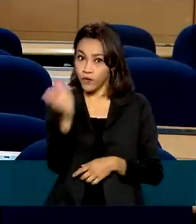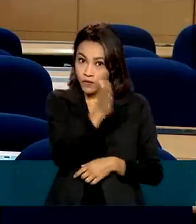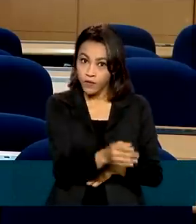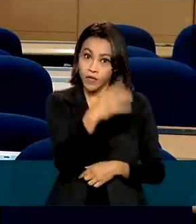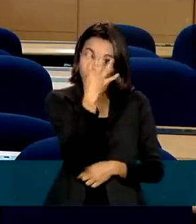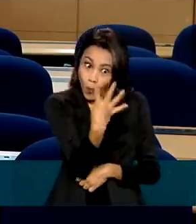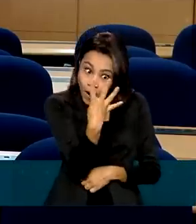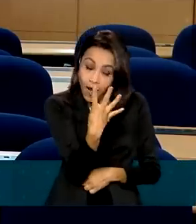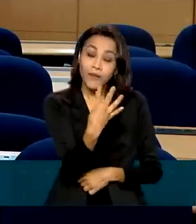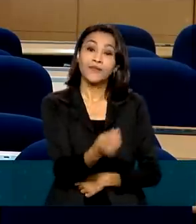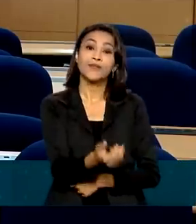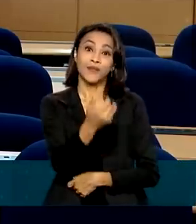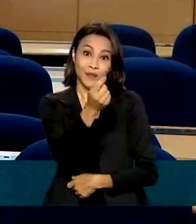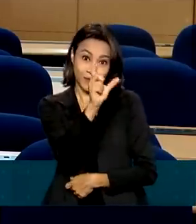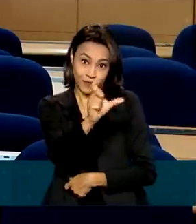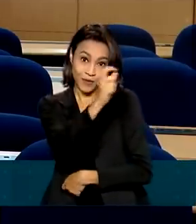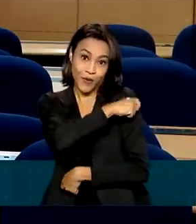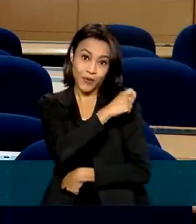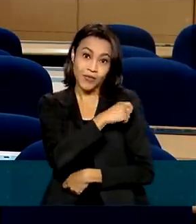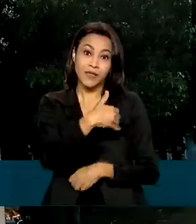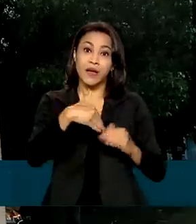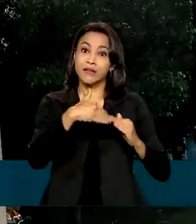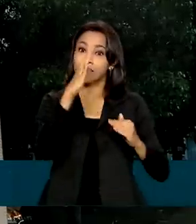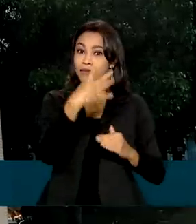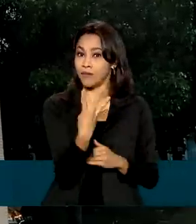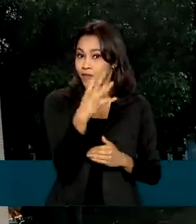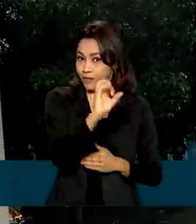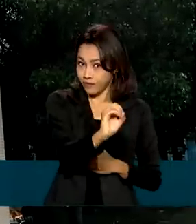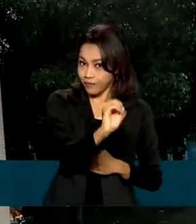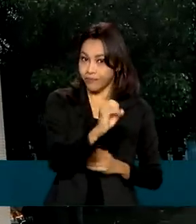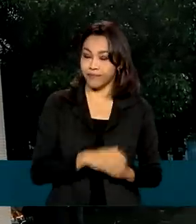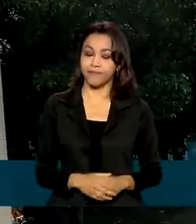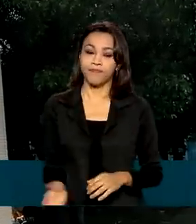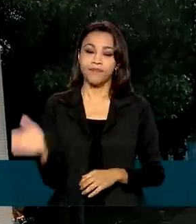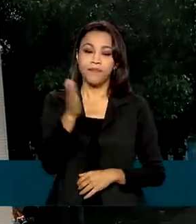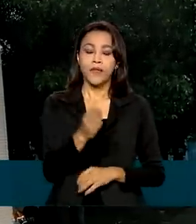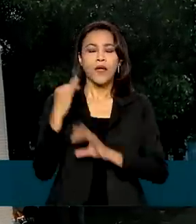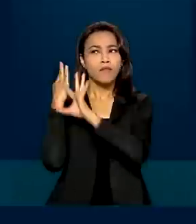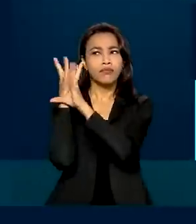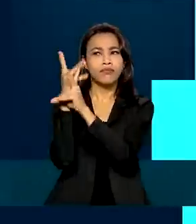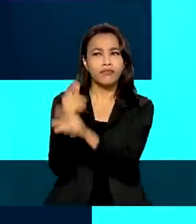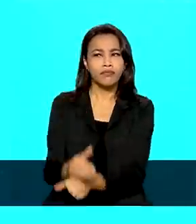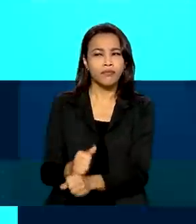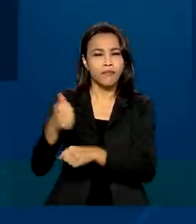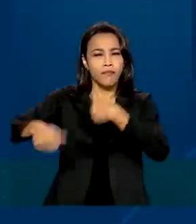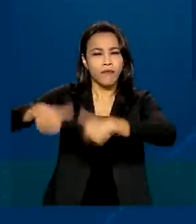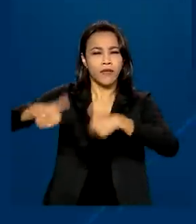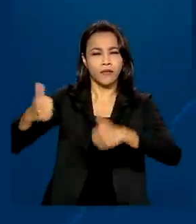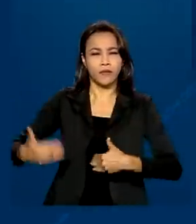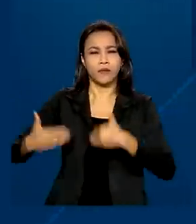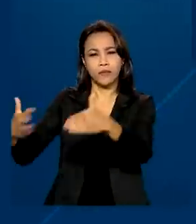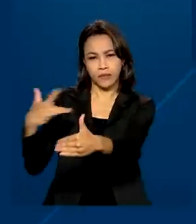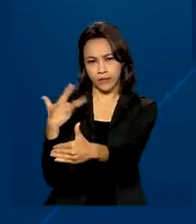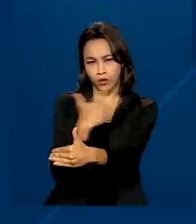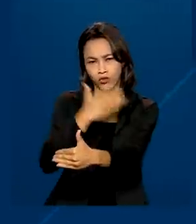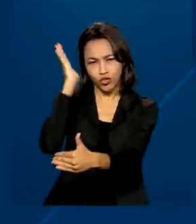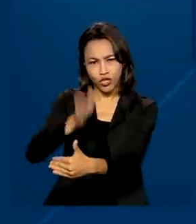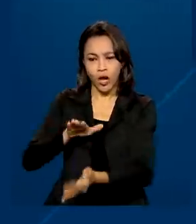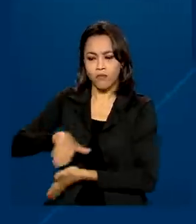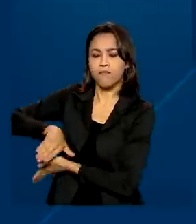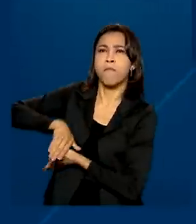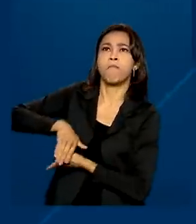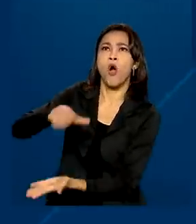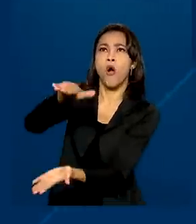para quem tem 40 anos ou mais. O balanço do Ministério da Saúde mostra que foram distribuídas